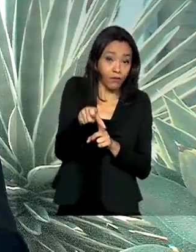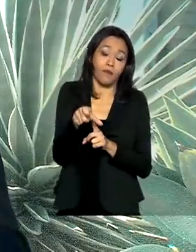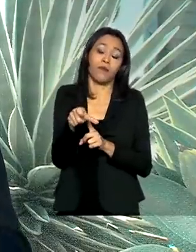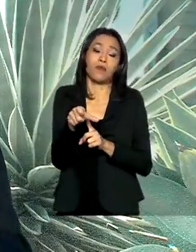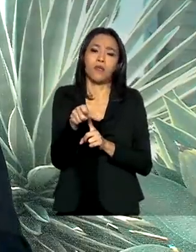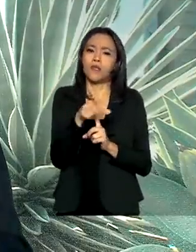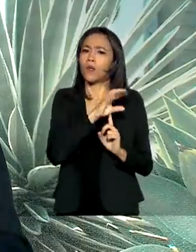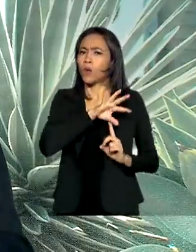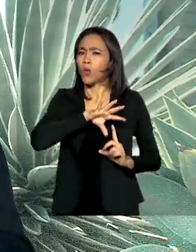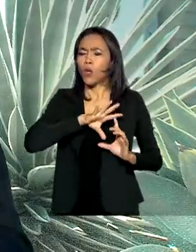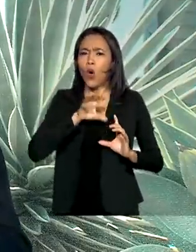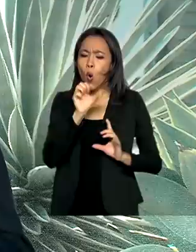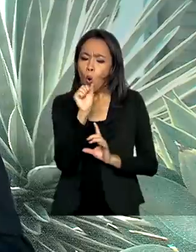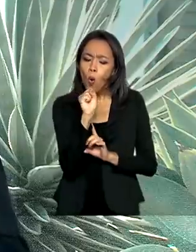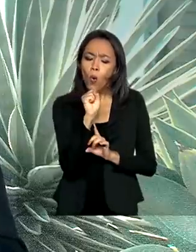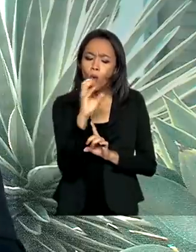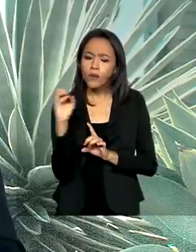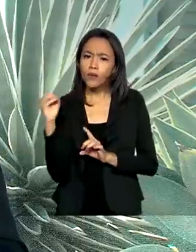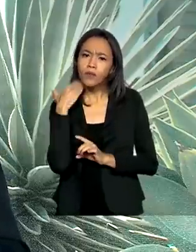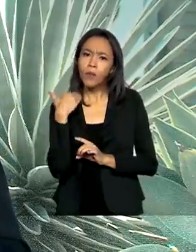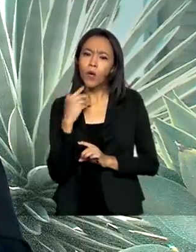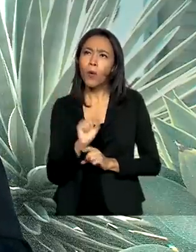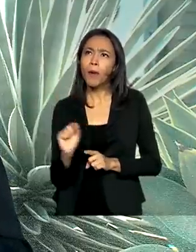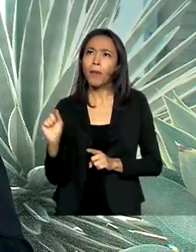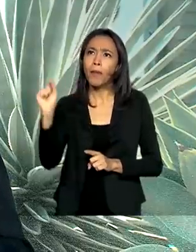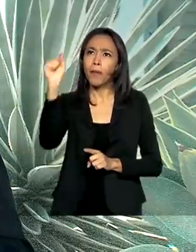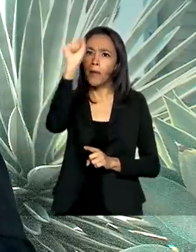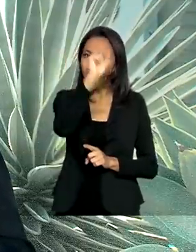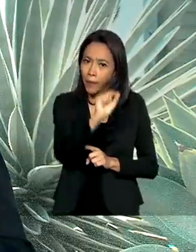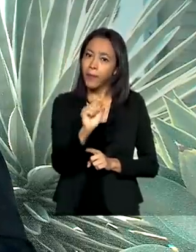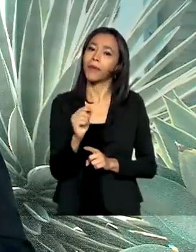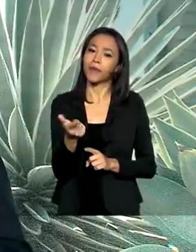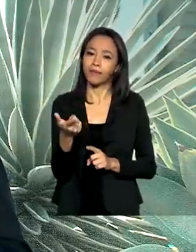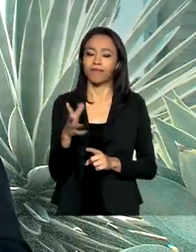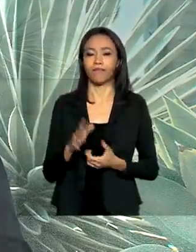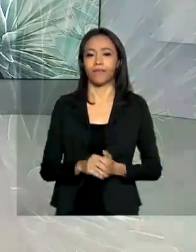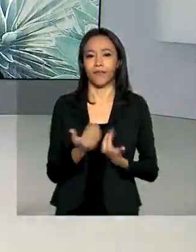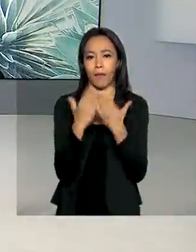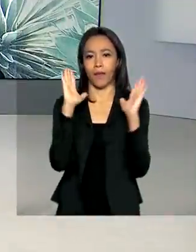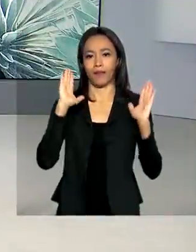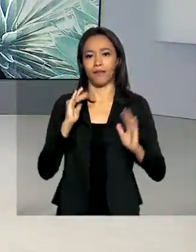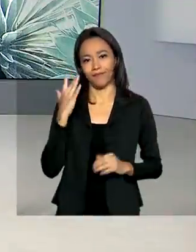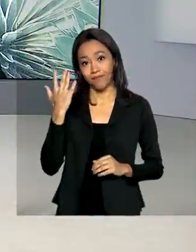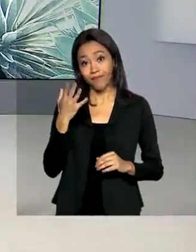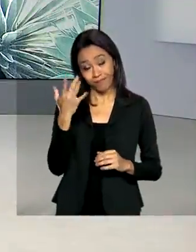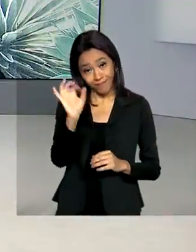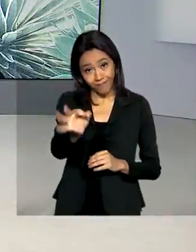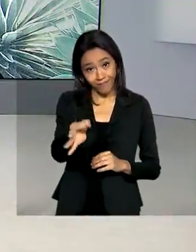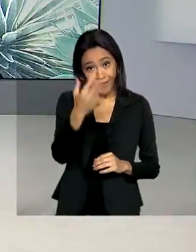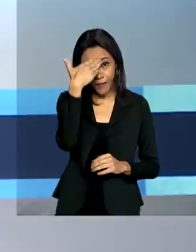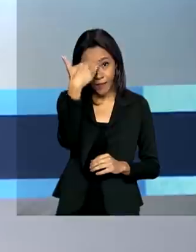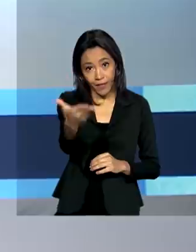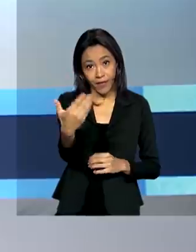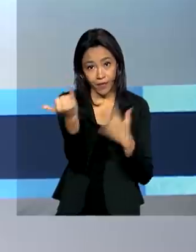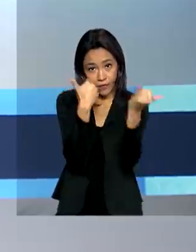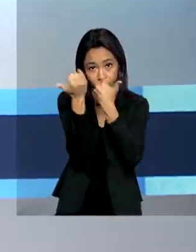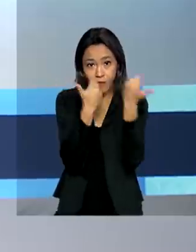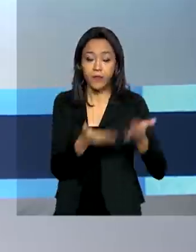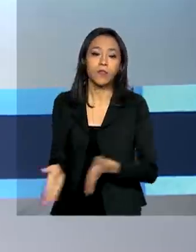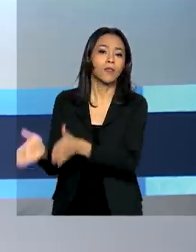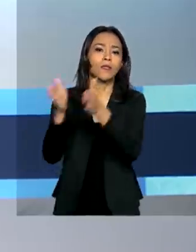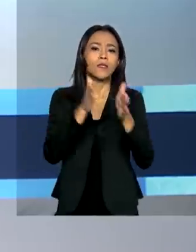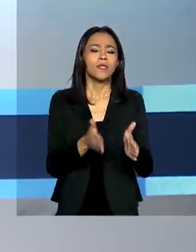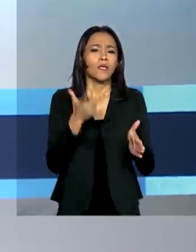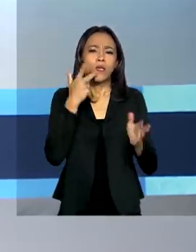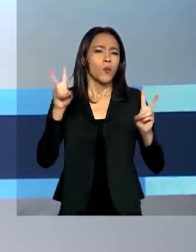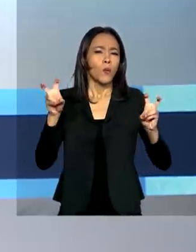essas 800 agências está disponível no site da Caixa. Renata? Está certo, Glauco. Obrigada pelas suas informações. E falando